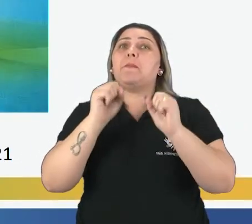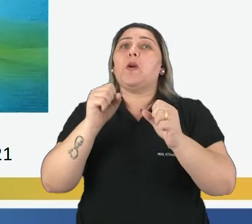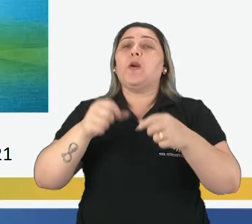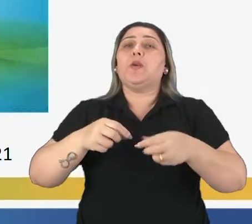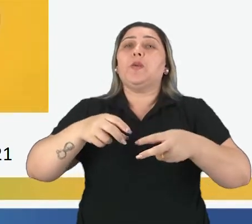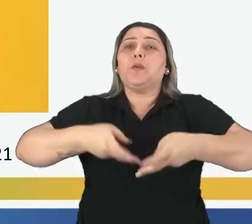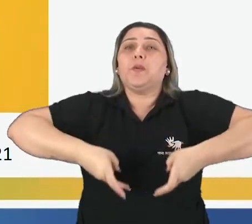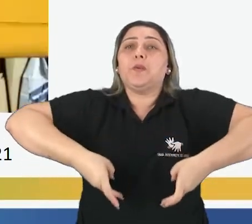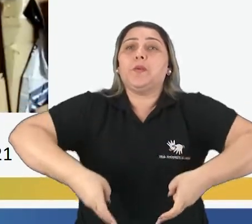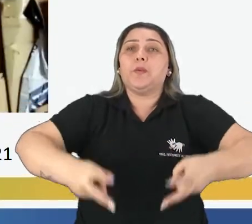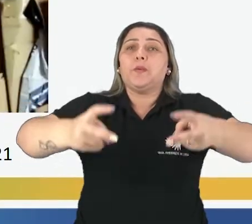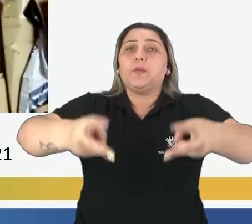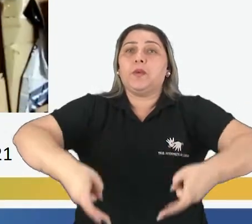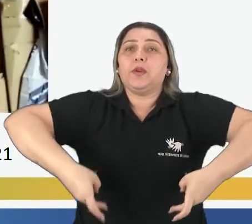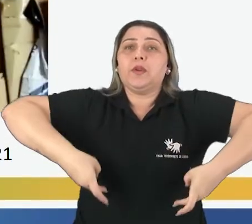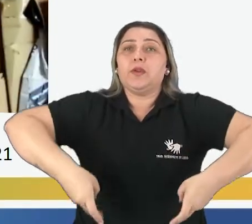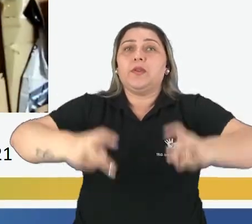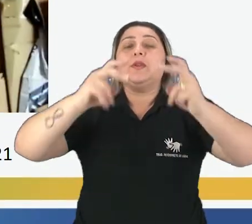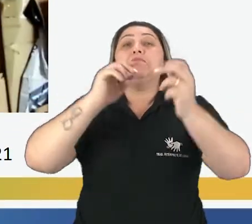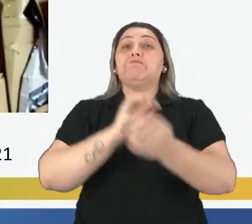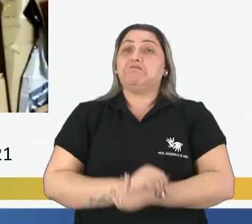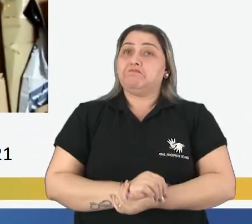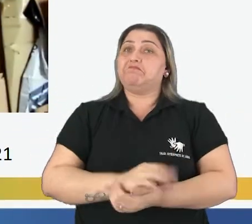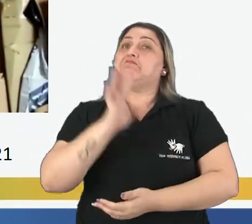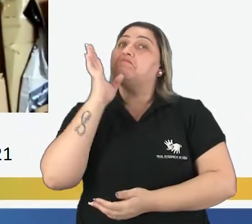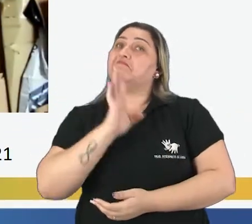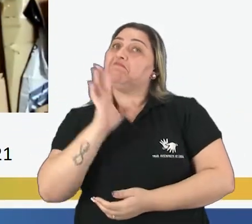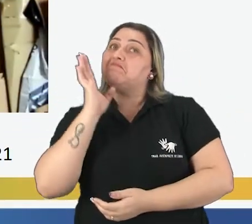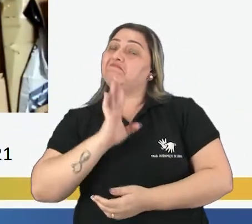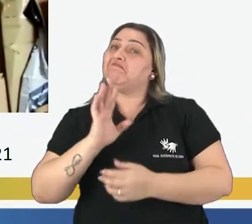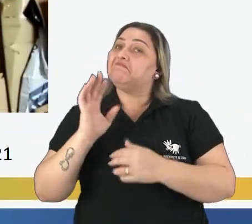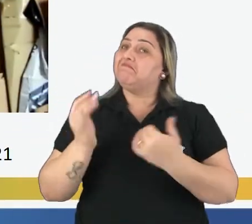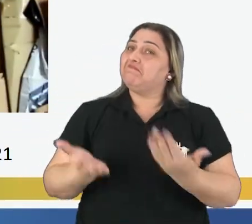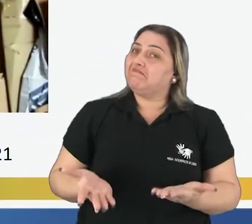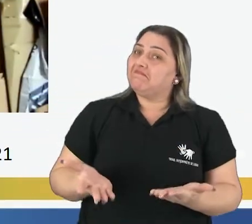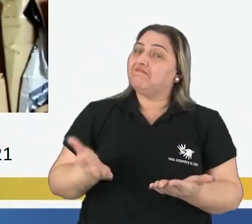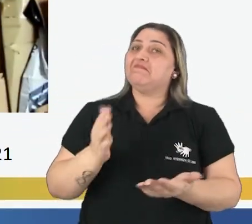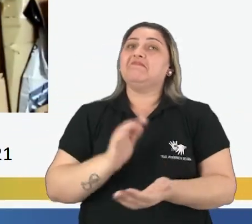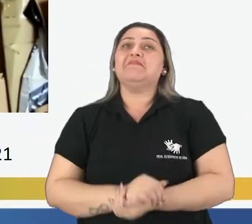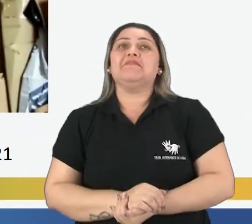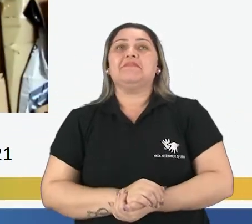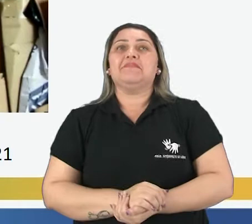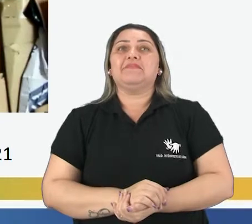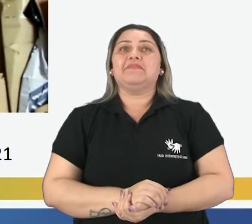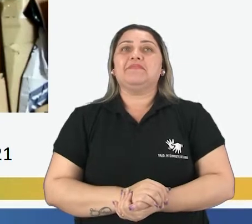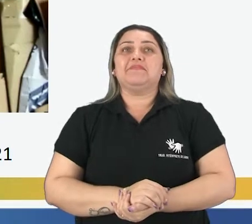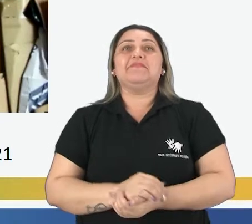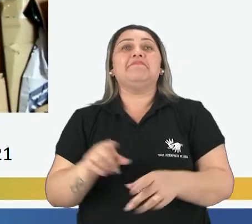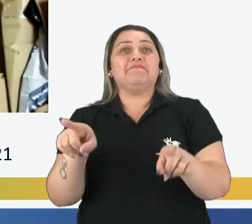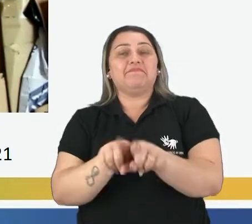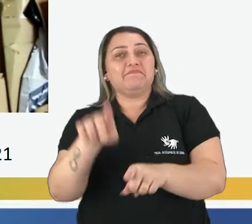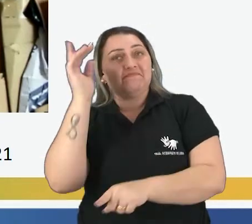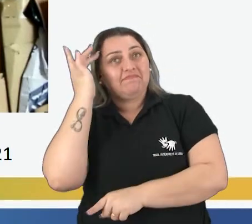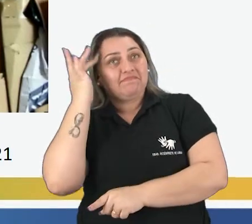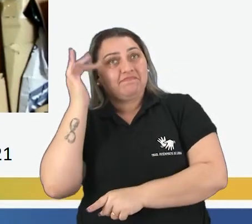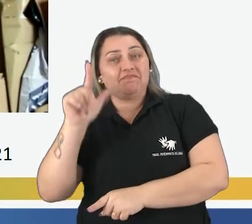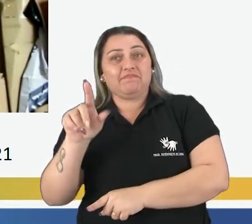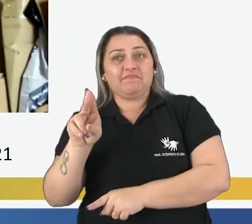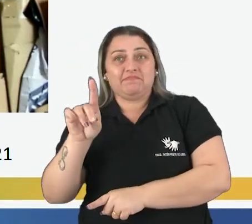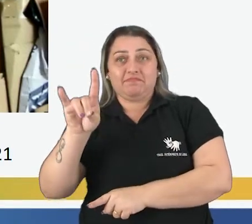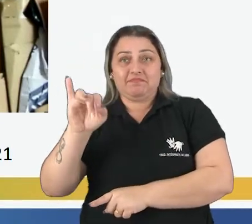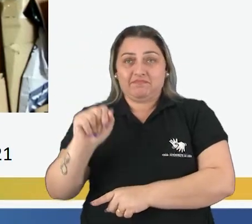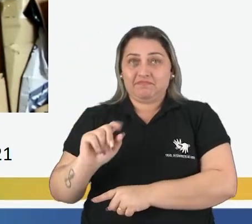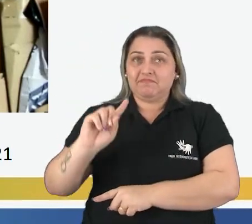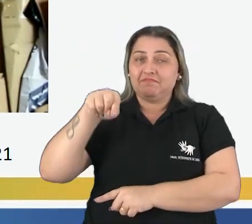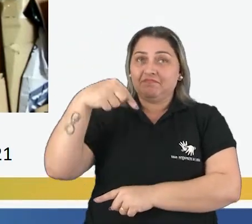virar um balanço. Nossa! Isso é muito divertido! Também acho, Lúdi. É. E